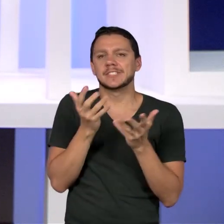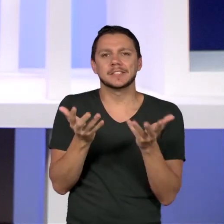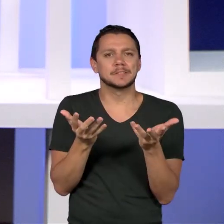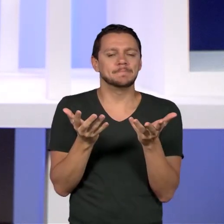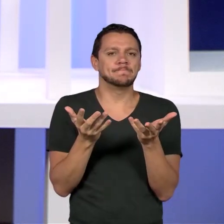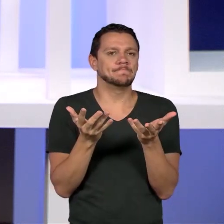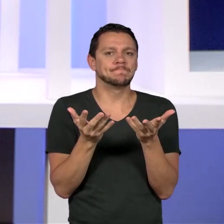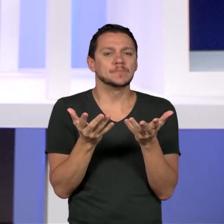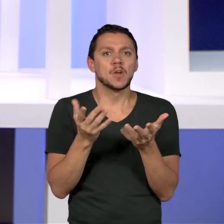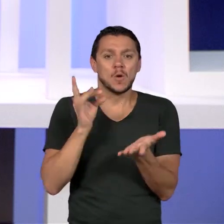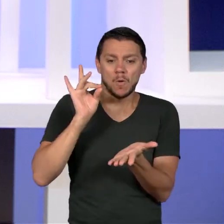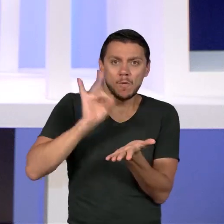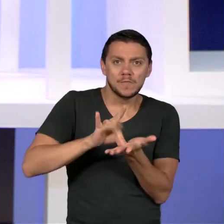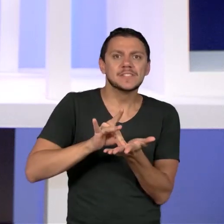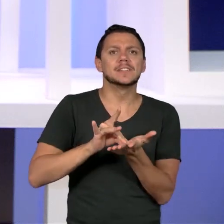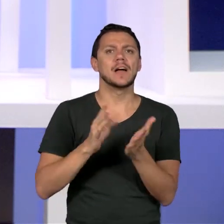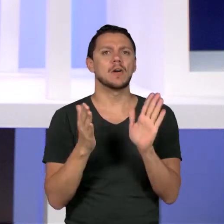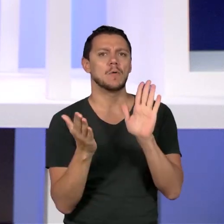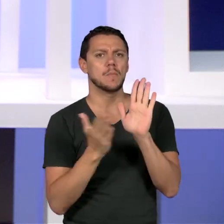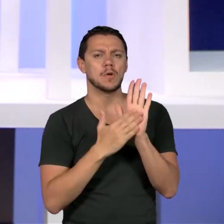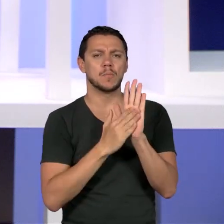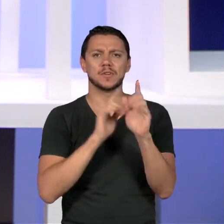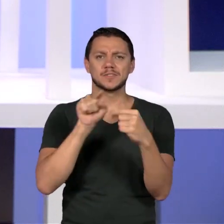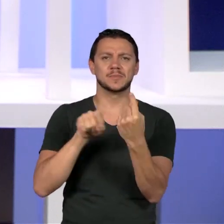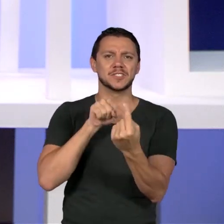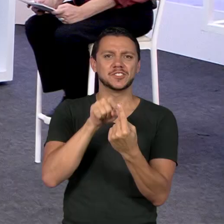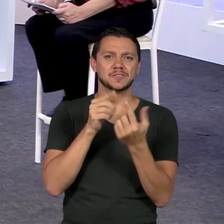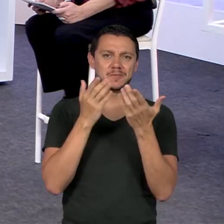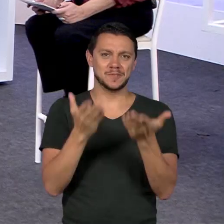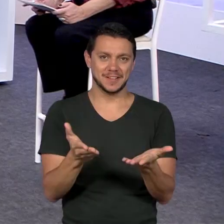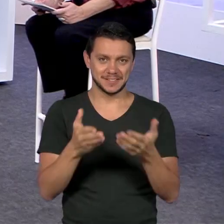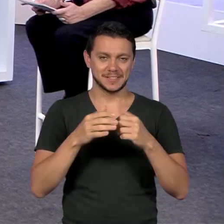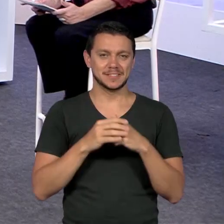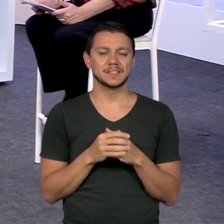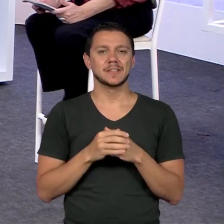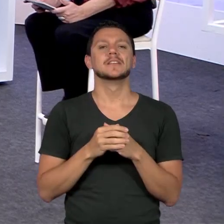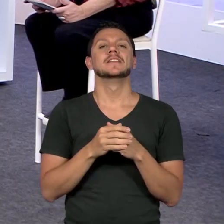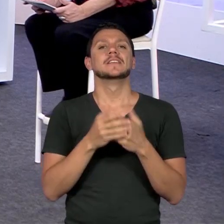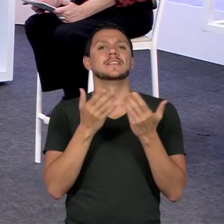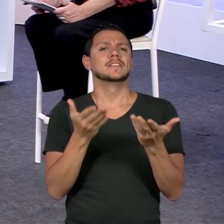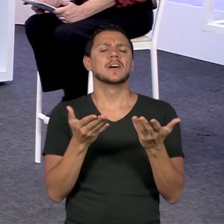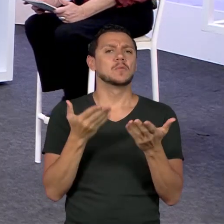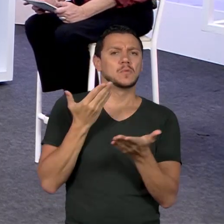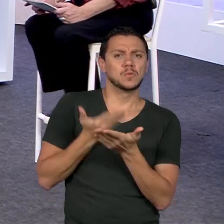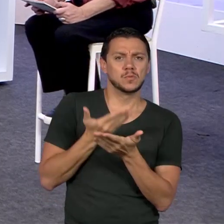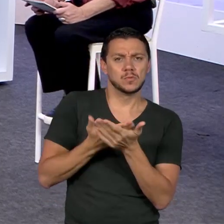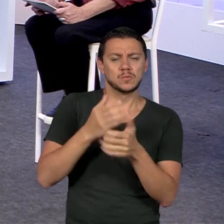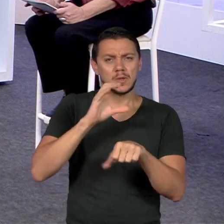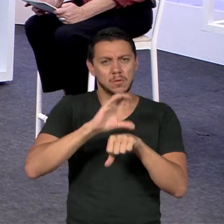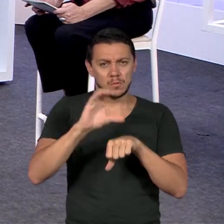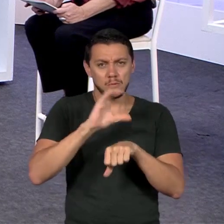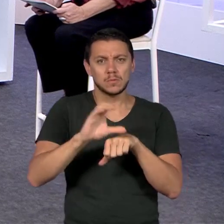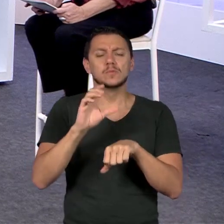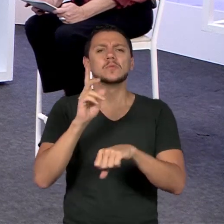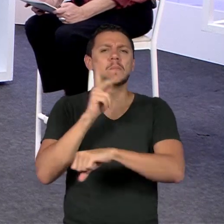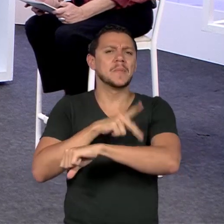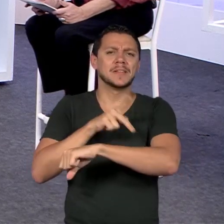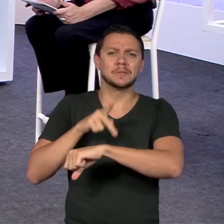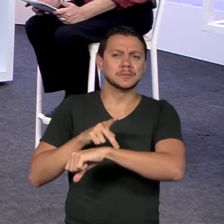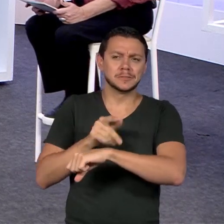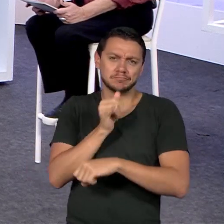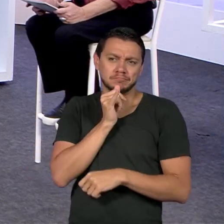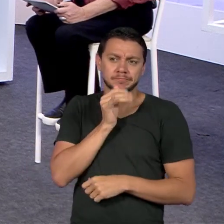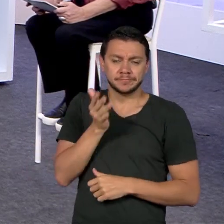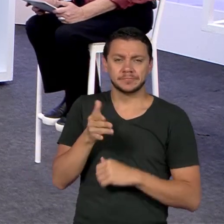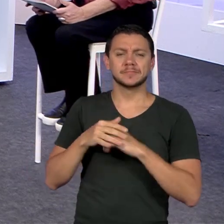oficialmente proposto para essa finalidade. Então, quem faz um curso de pedagogia, por exemplo, vai fazer